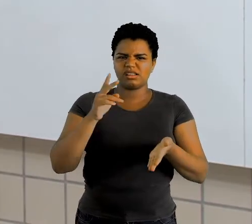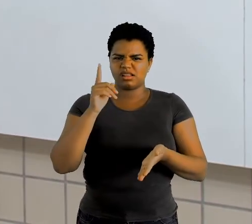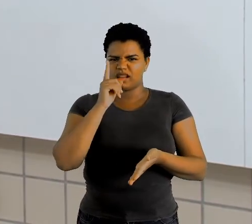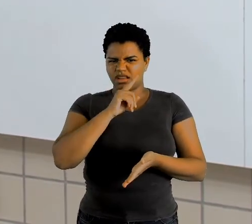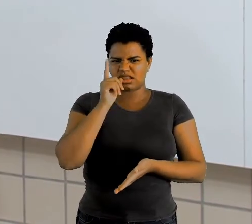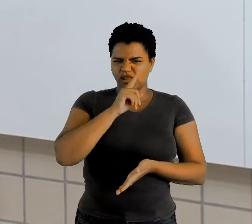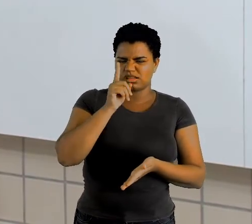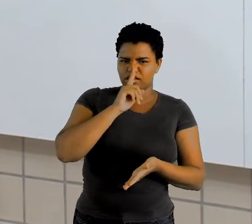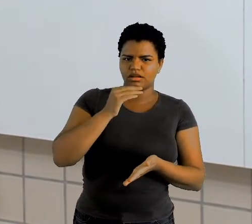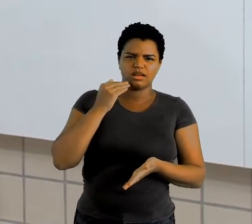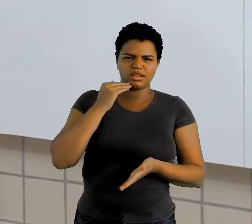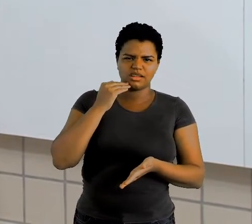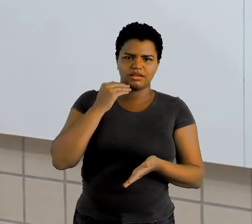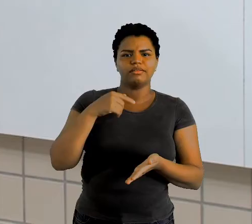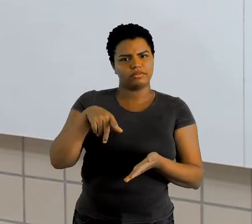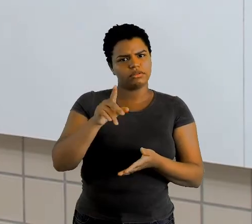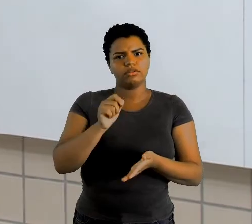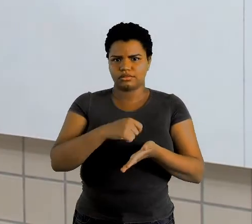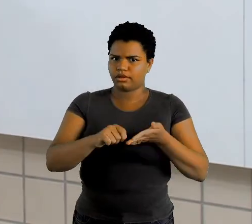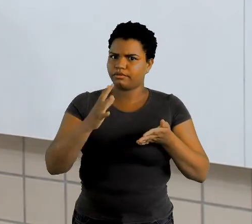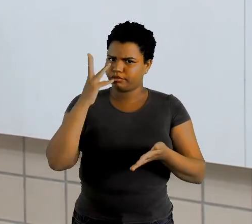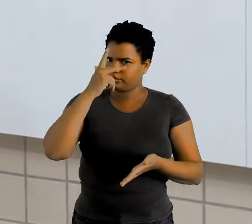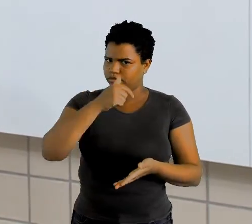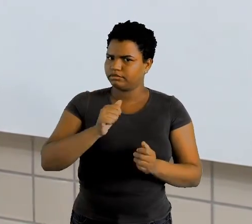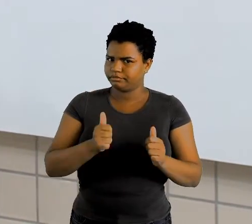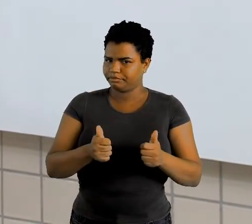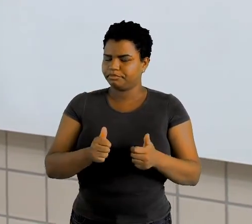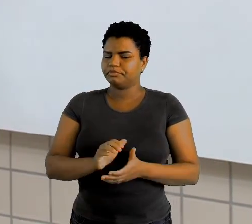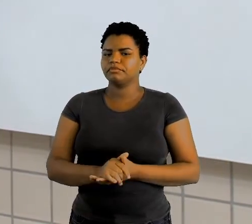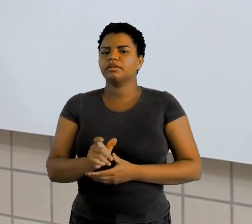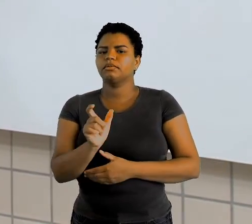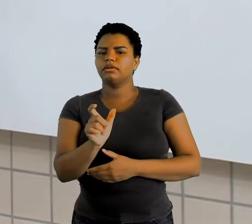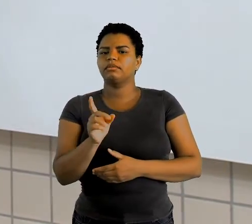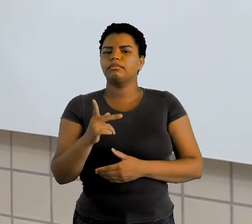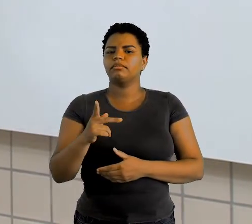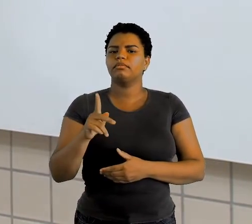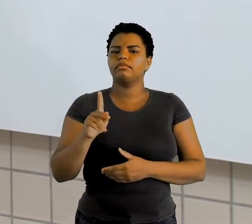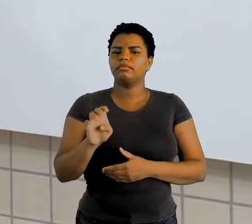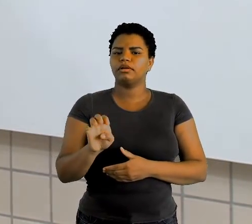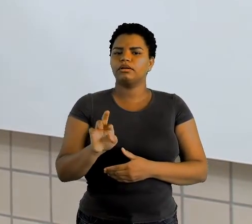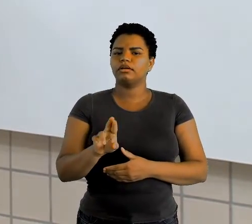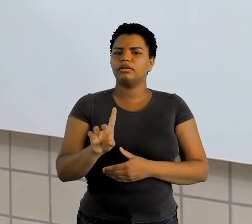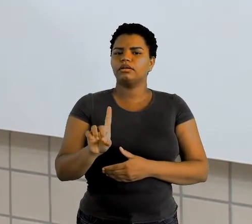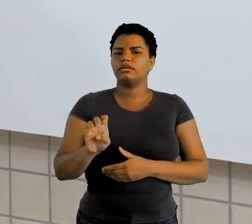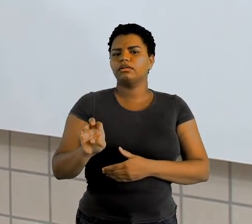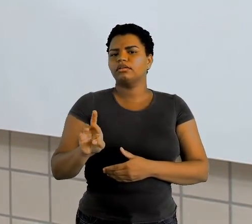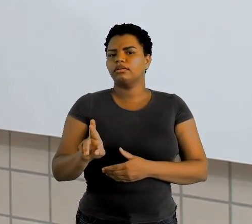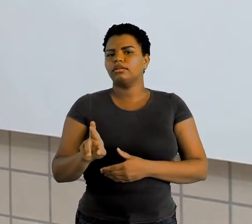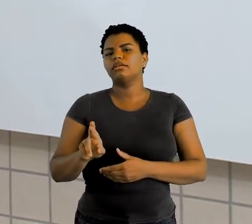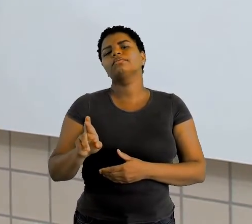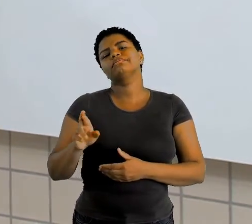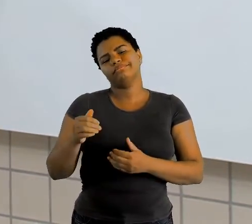vocês capricham aí também a palavrinha perder também se separa